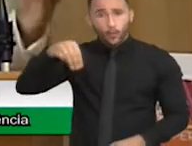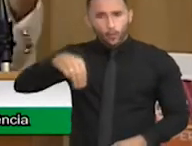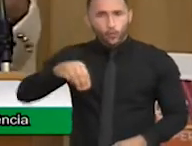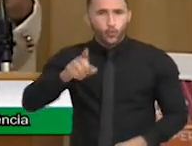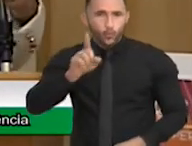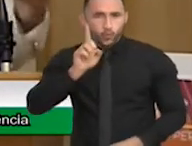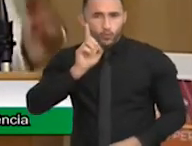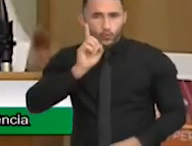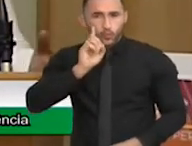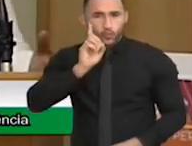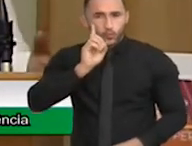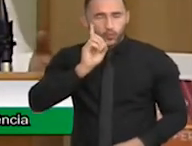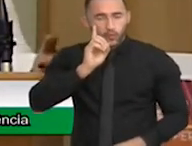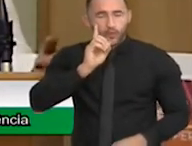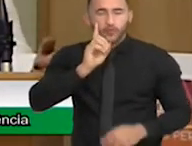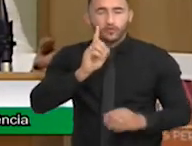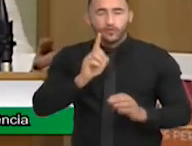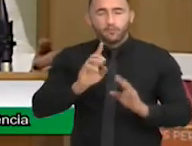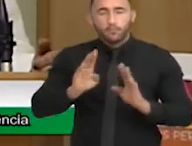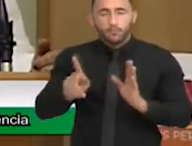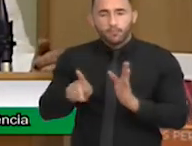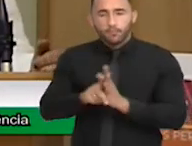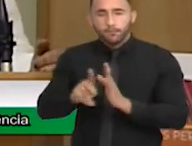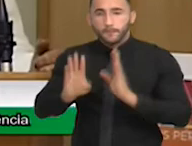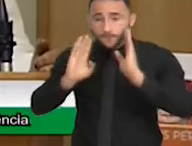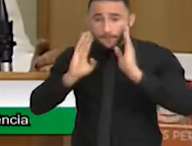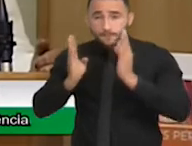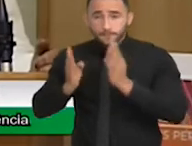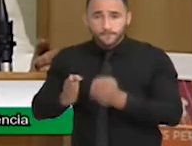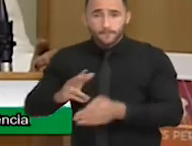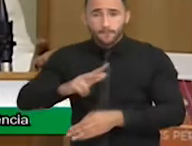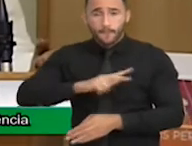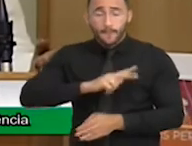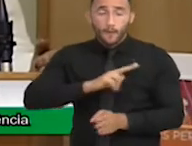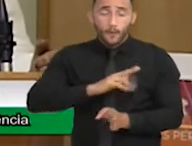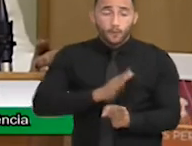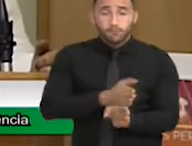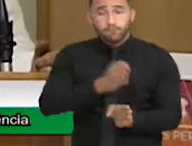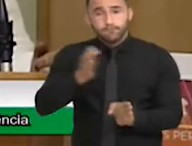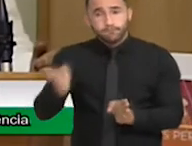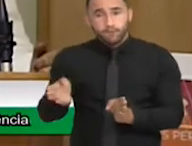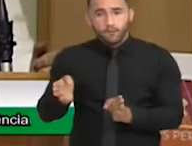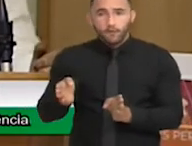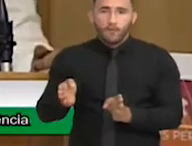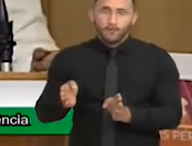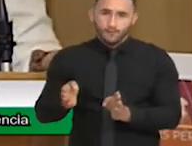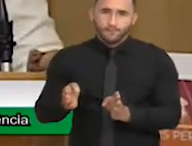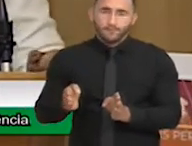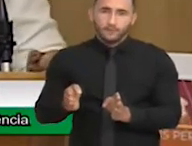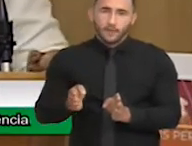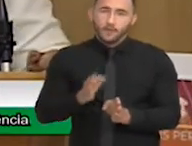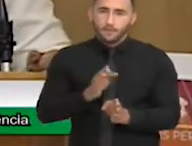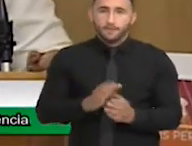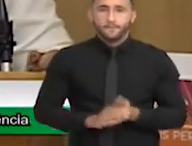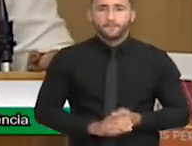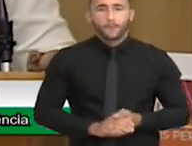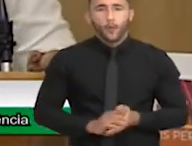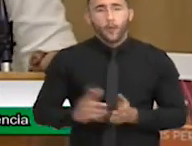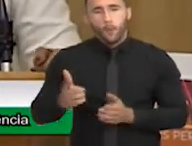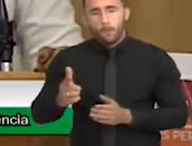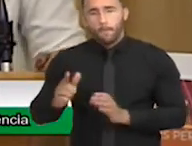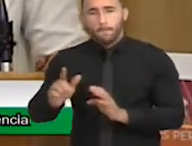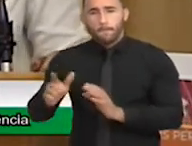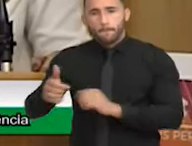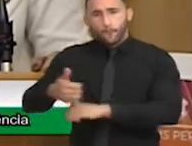atendimento educacional especializado no contraturno com o profissional. A gente vai trabalhar